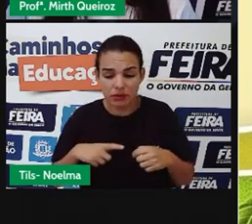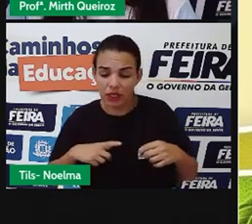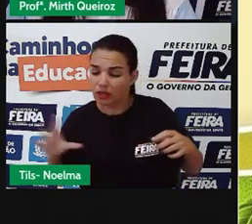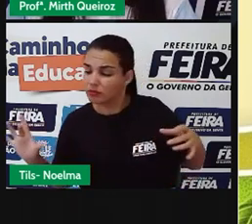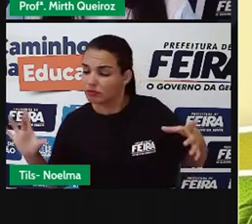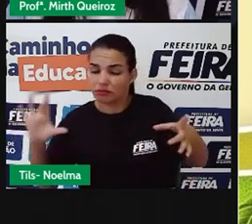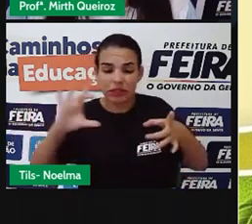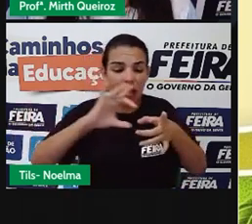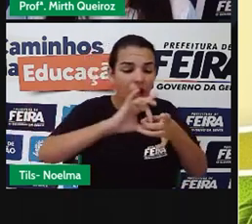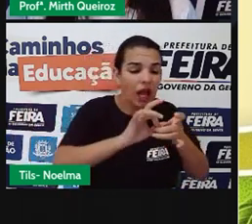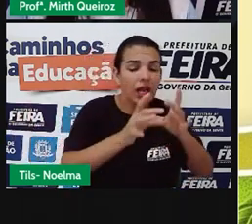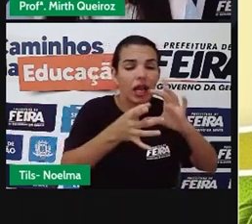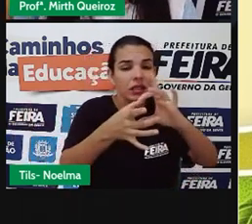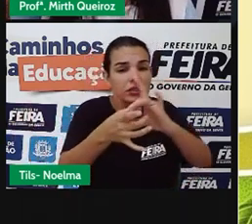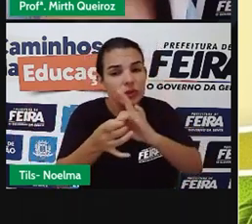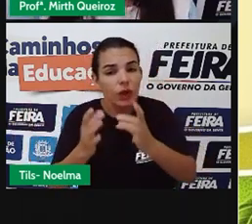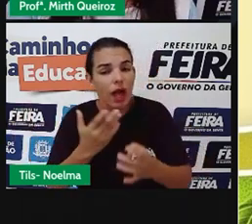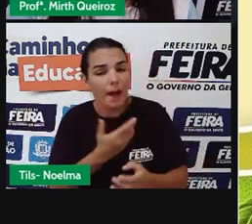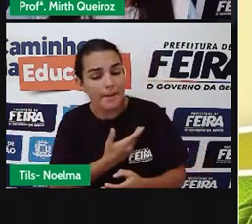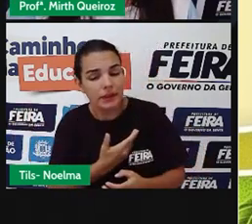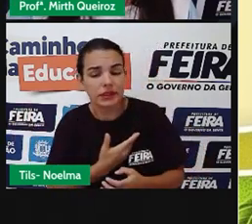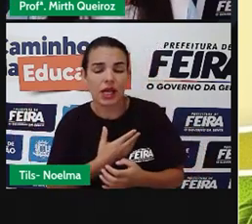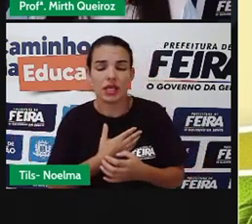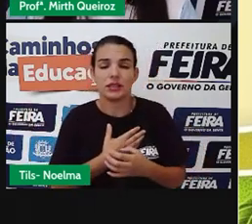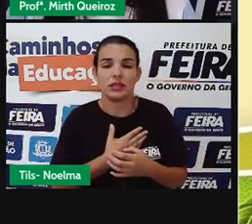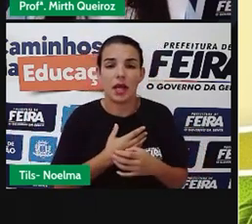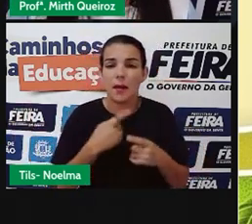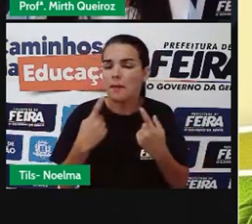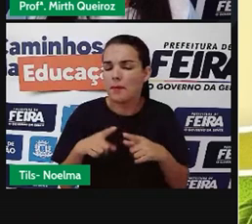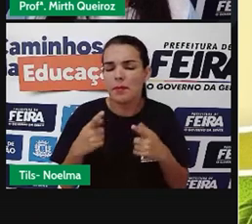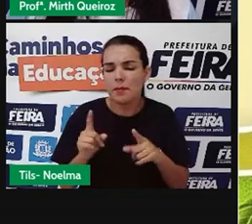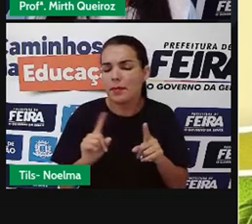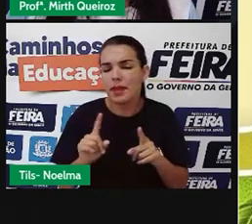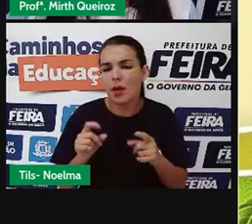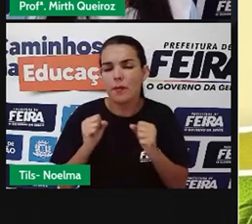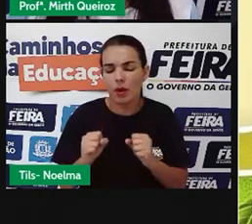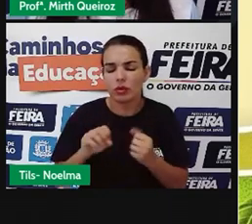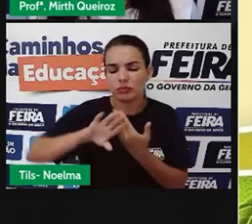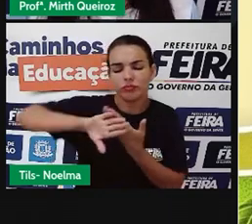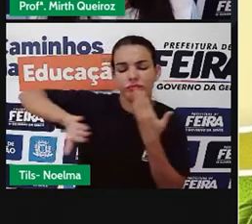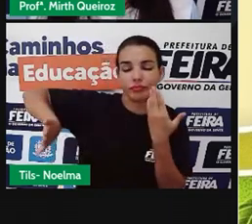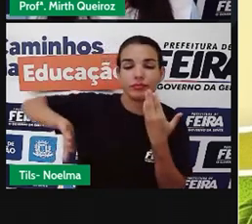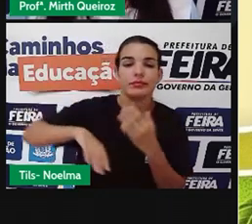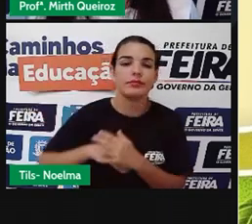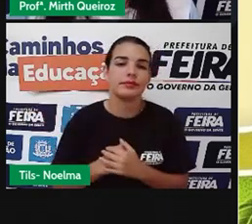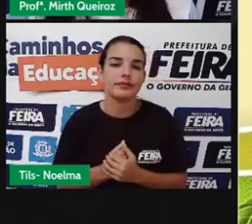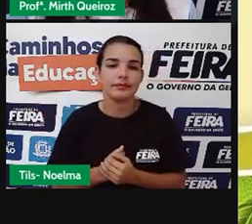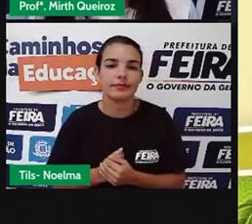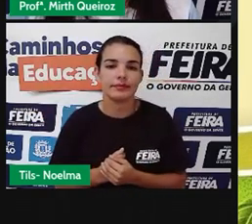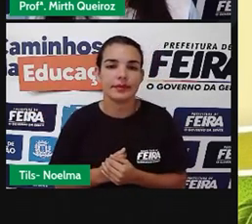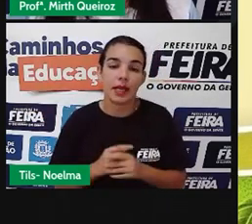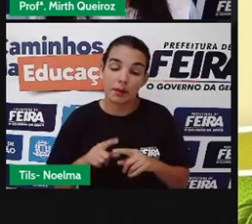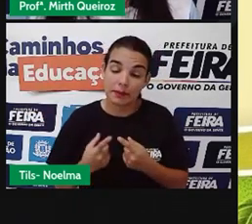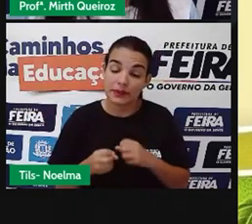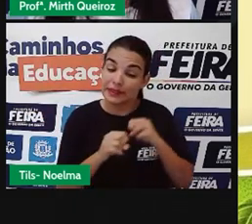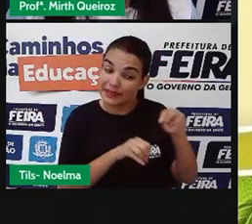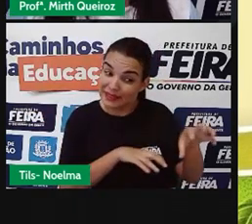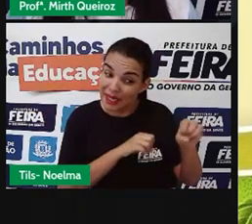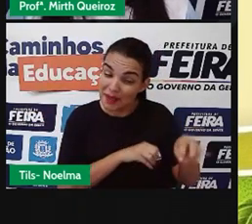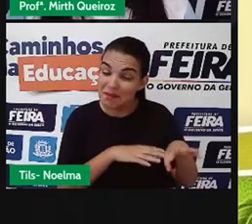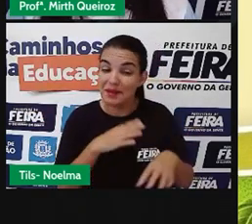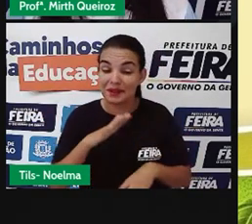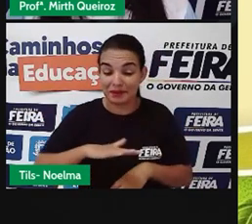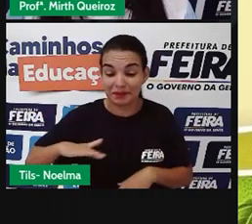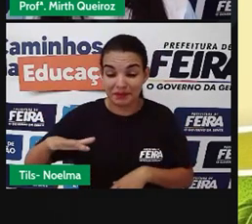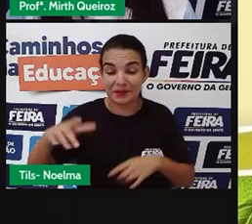Para que as pessoas possam vir até a gente e não construir o muro que a impede de chegar até noite. Mais uma lição aí do